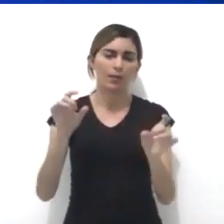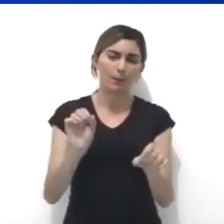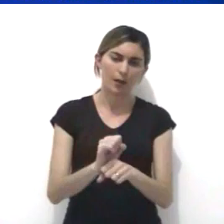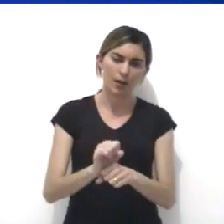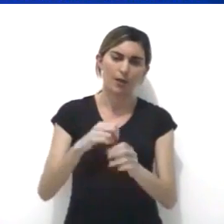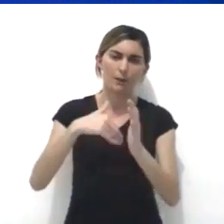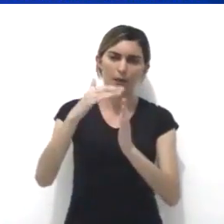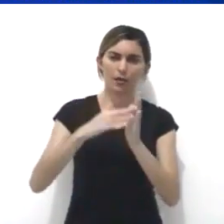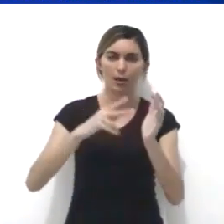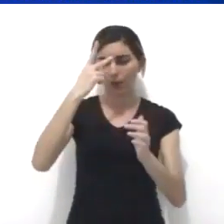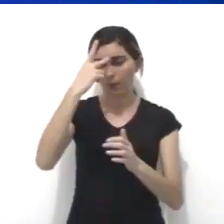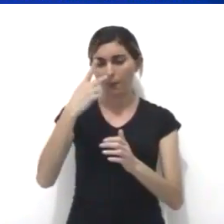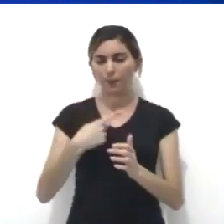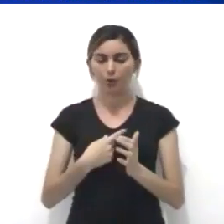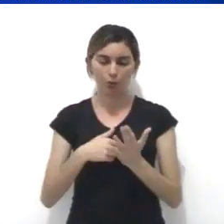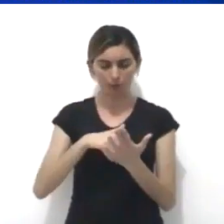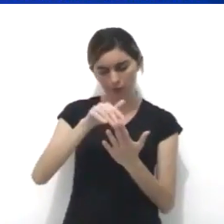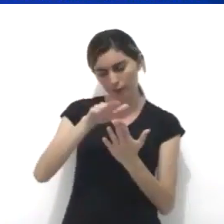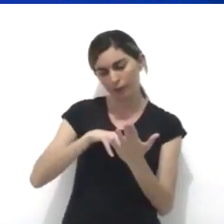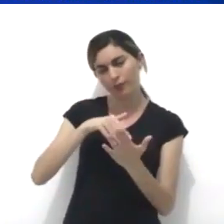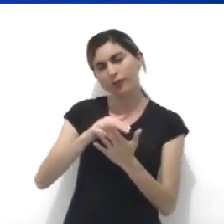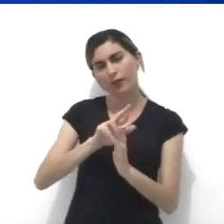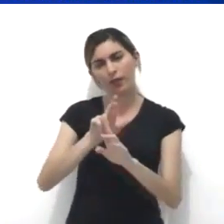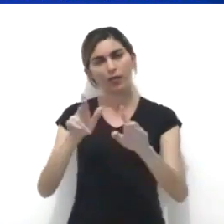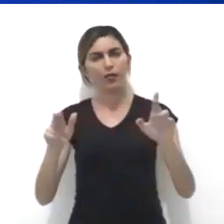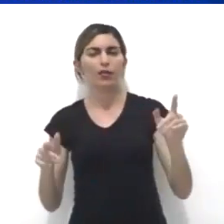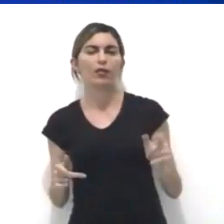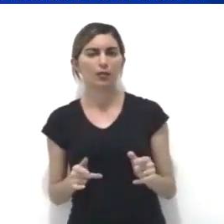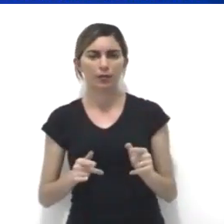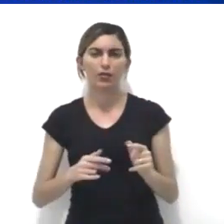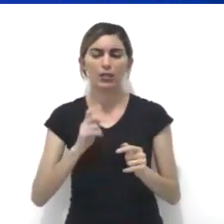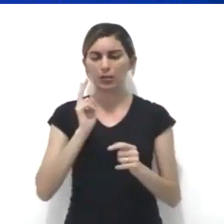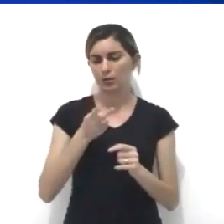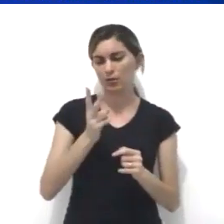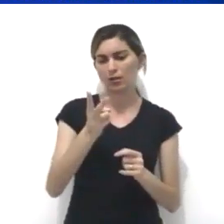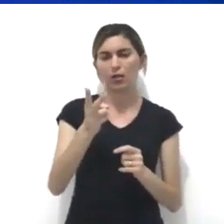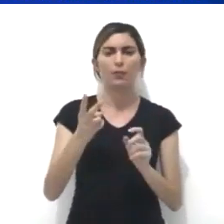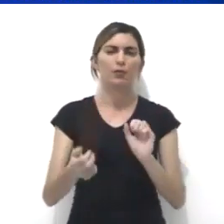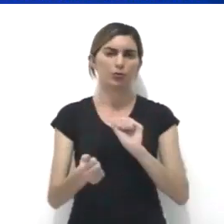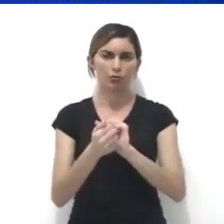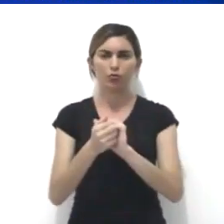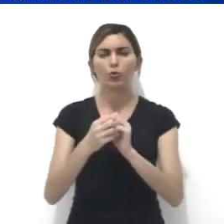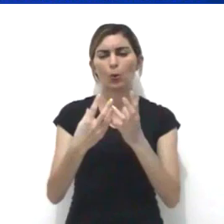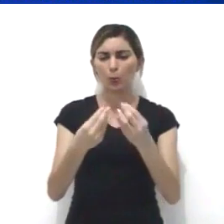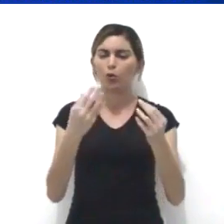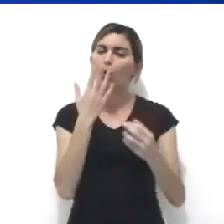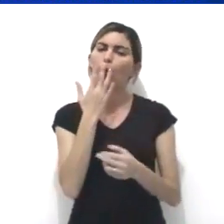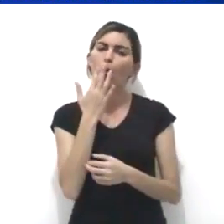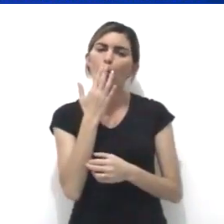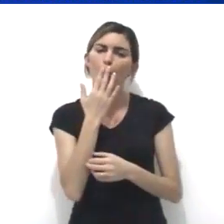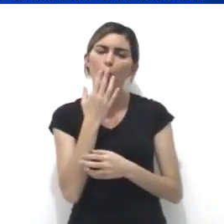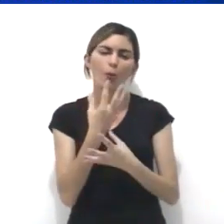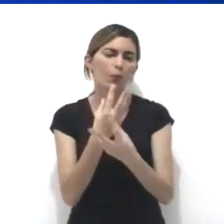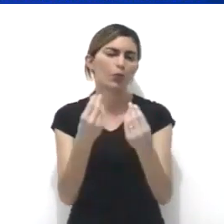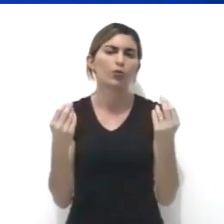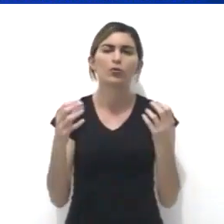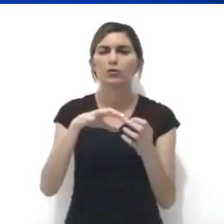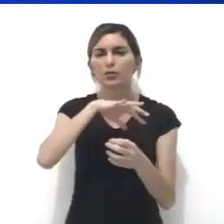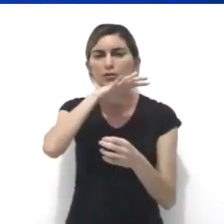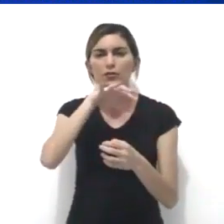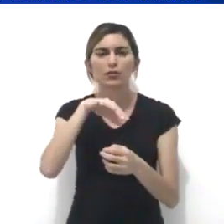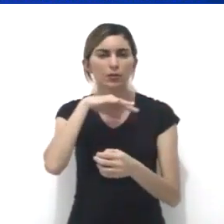pintar, ela se autorretratava de diversas maneiras, sempre acompanhada de muita cor e de muitos